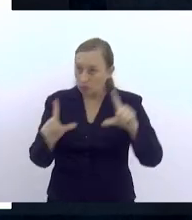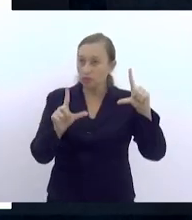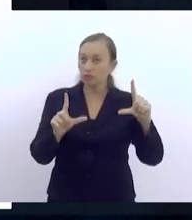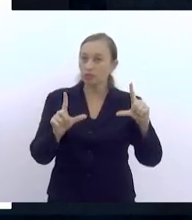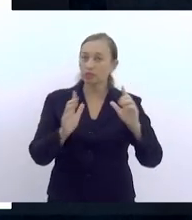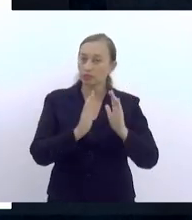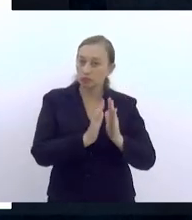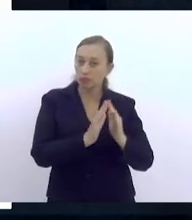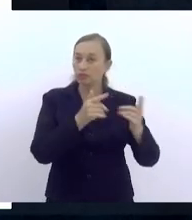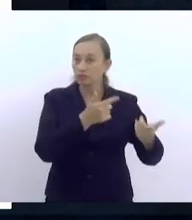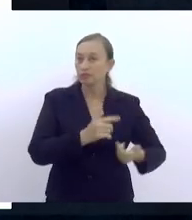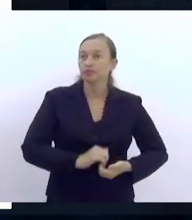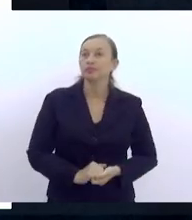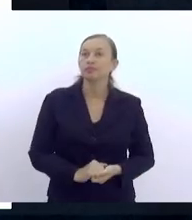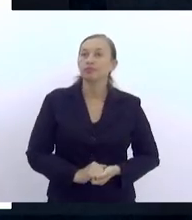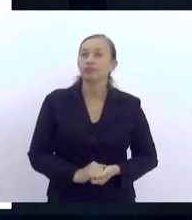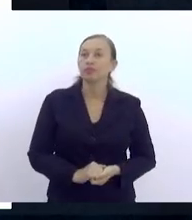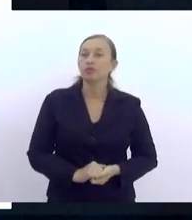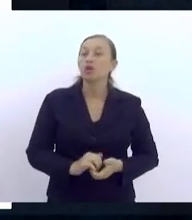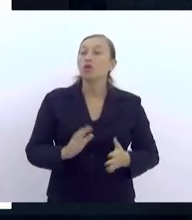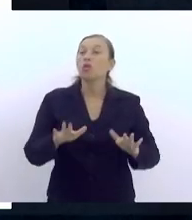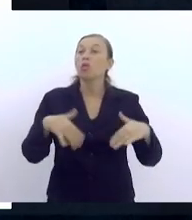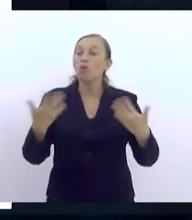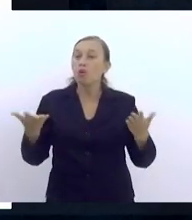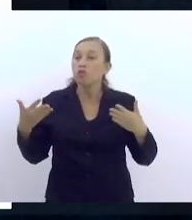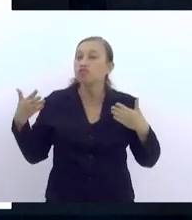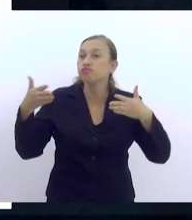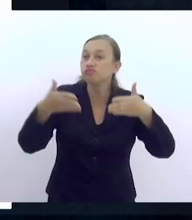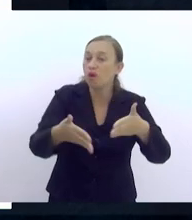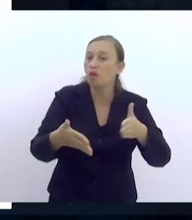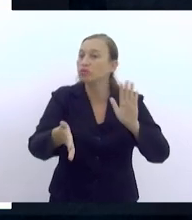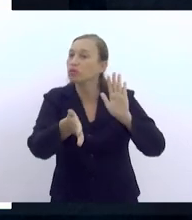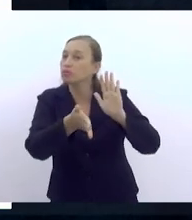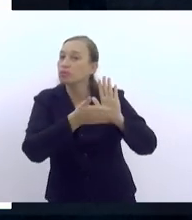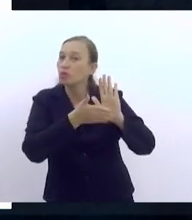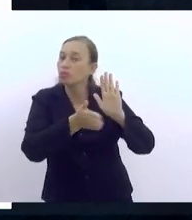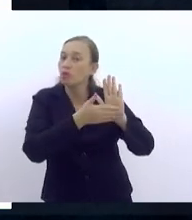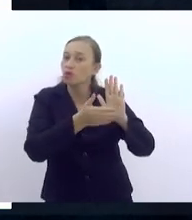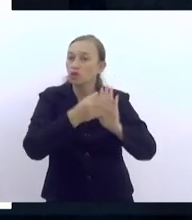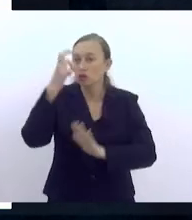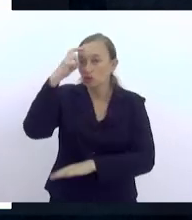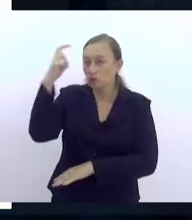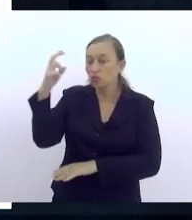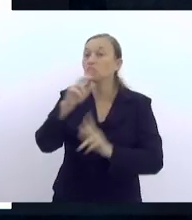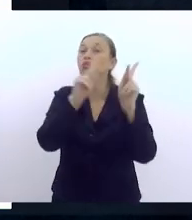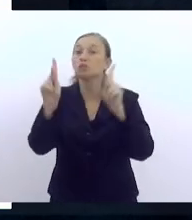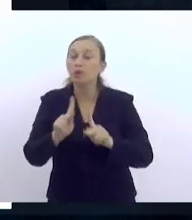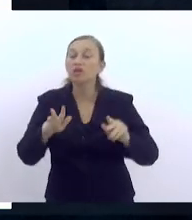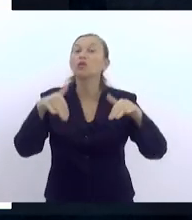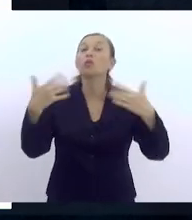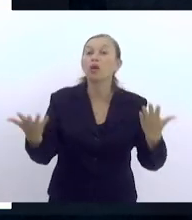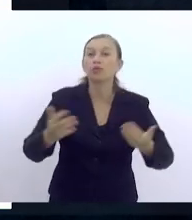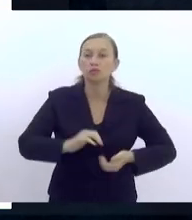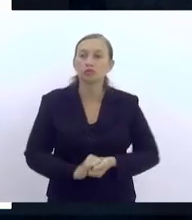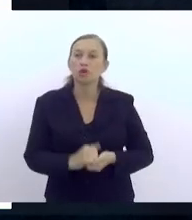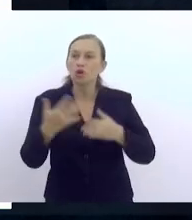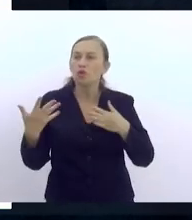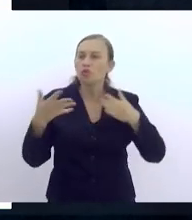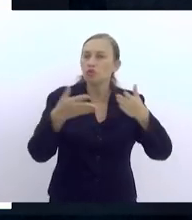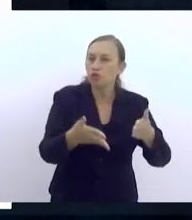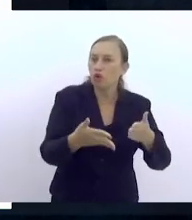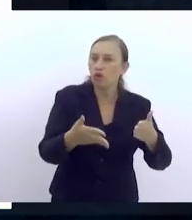Quais são os focos das propostas de cultura de paz? O foco da